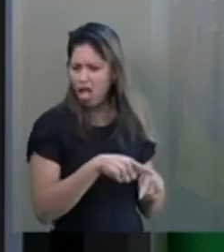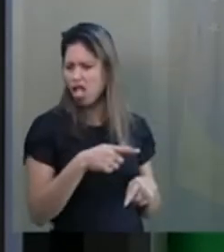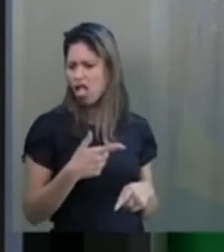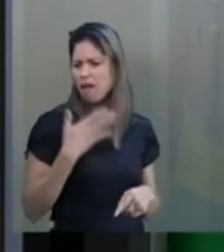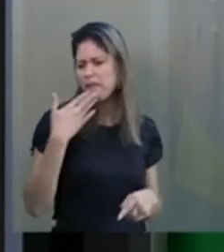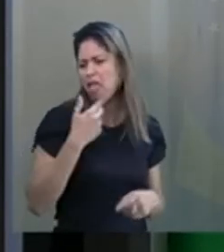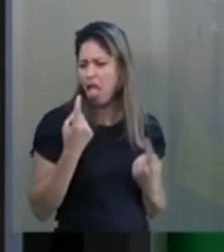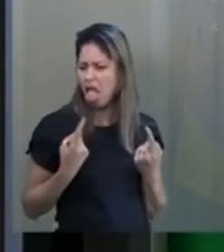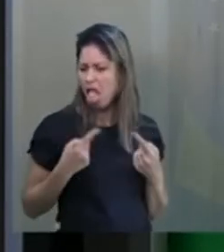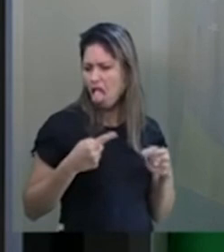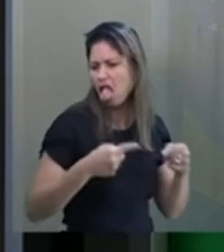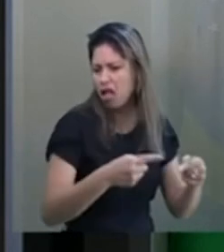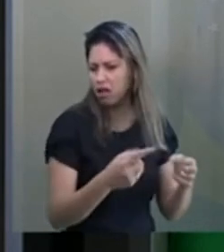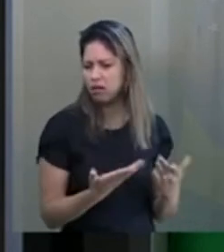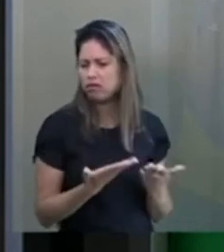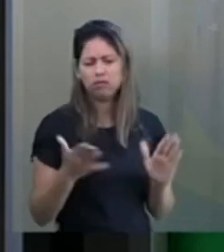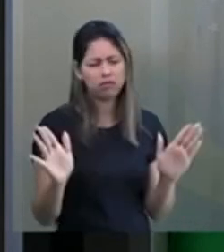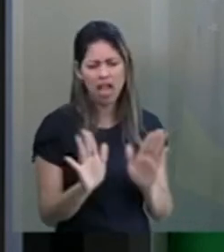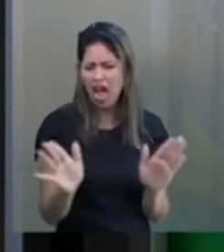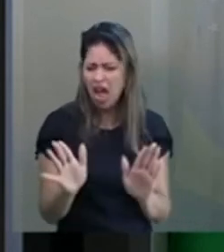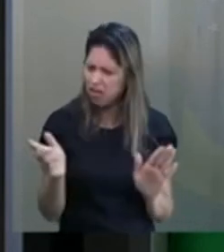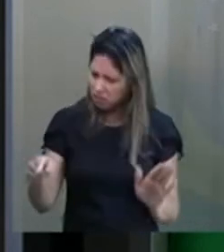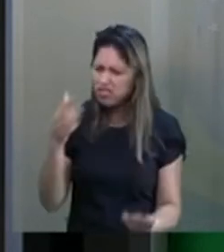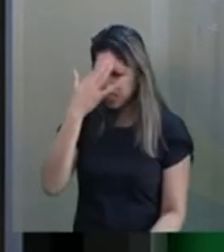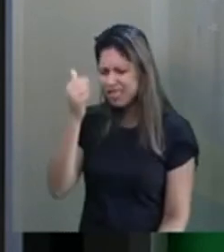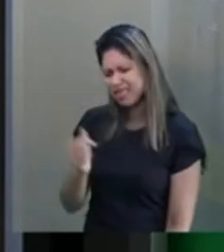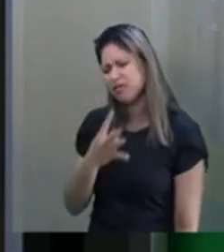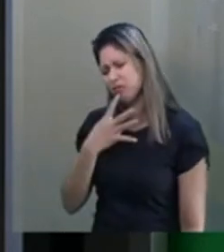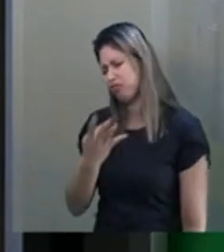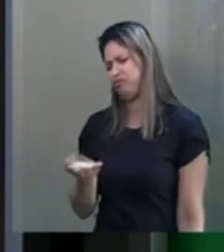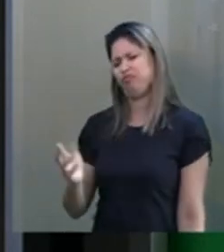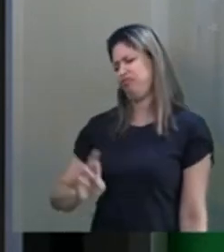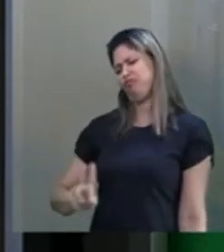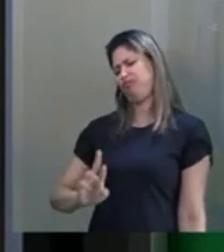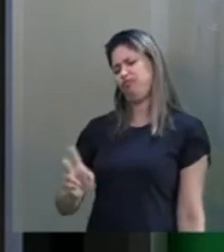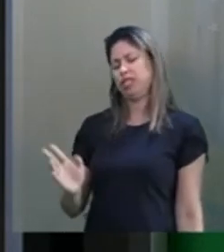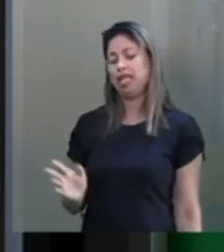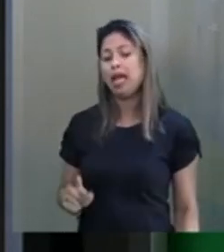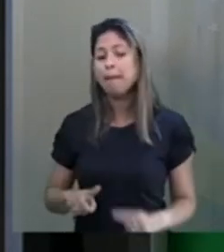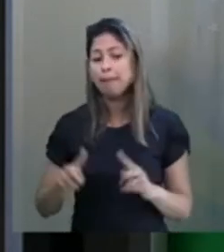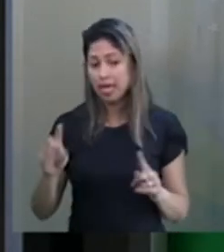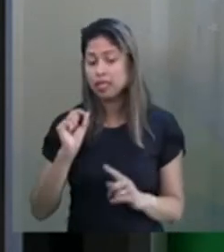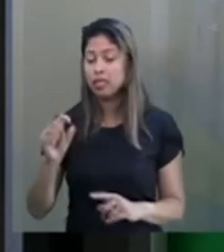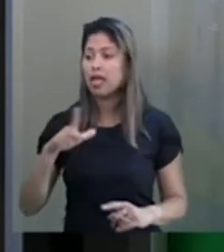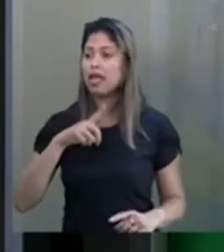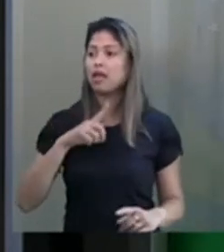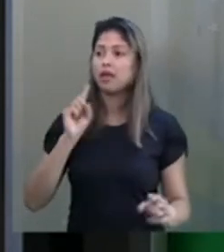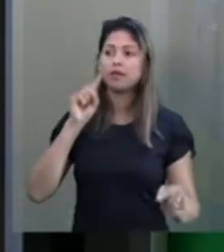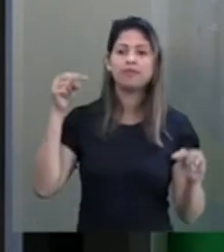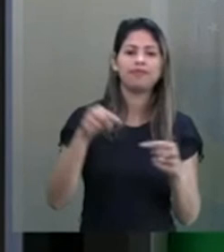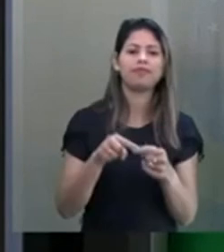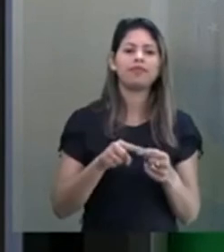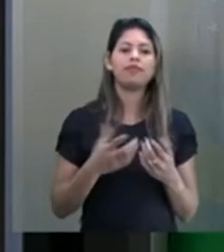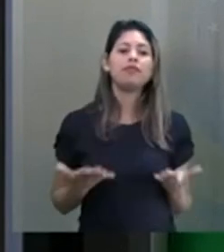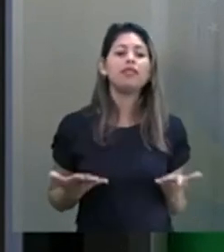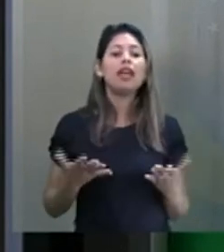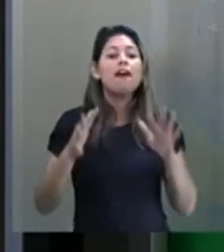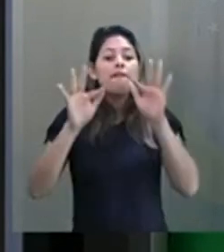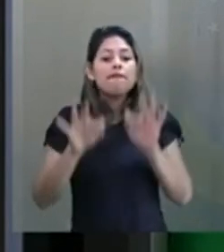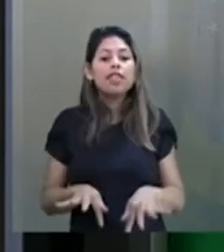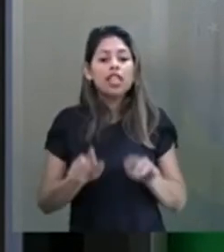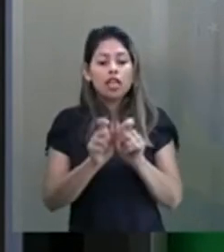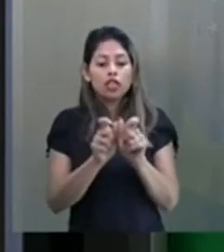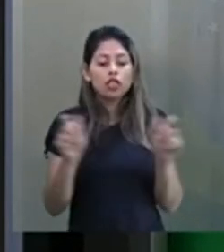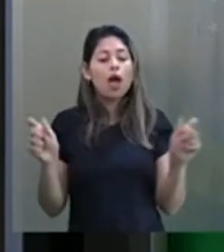competitivos? Quem aqui usa banco sabe que não é. Então, esse ponto gostaria de deixar. E para finalizar uma frase